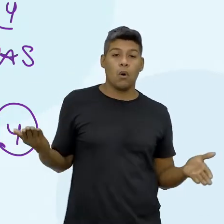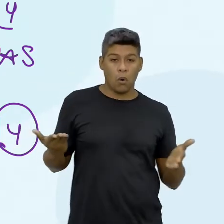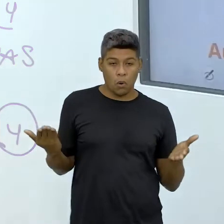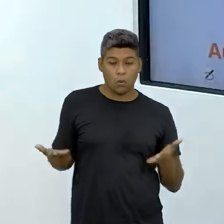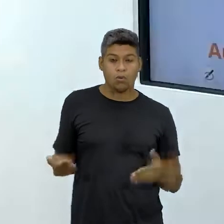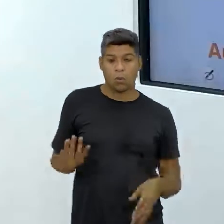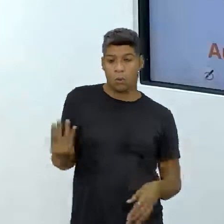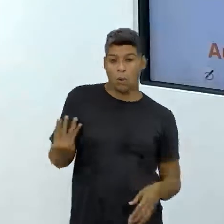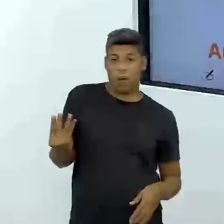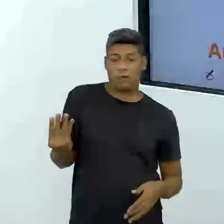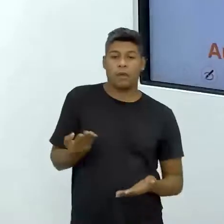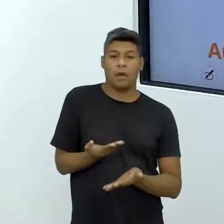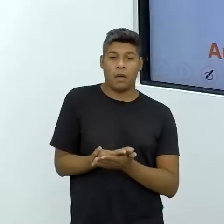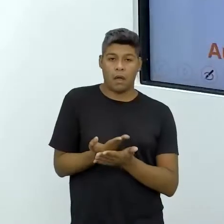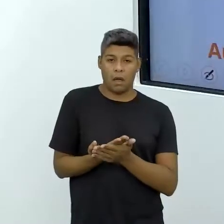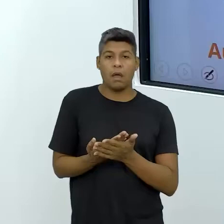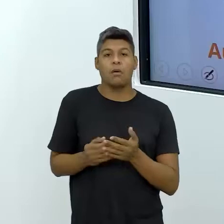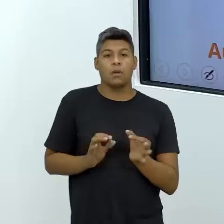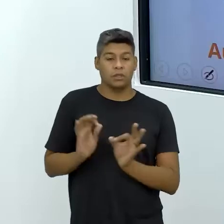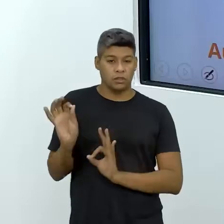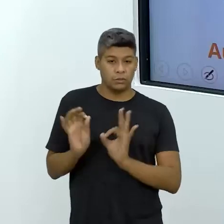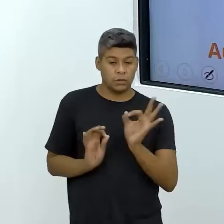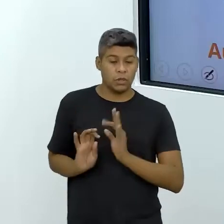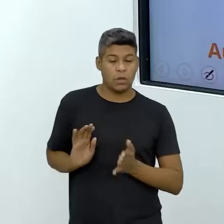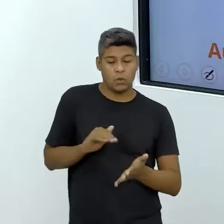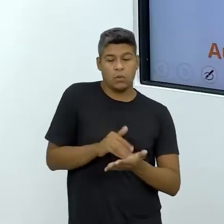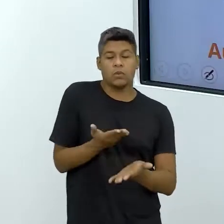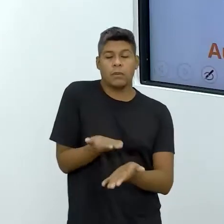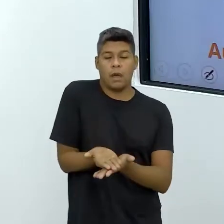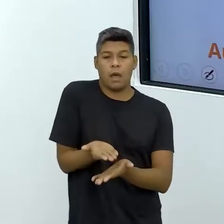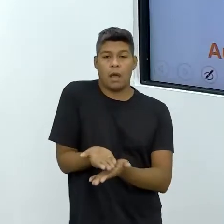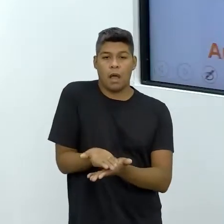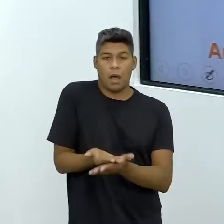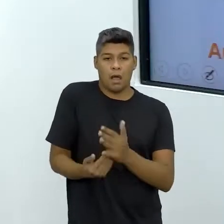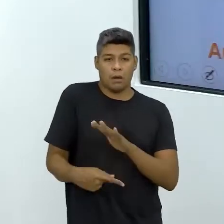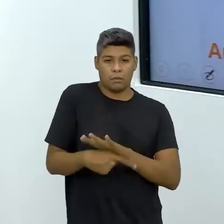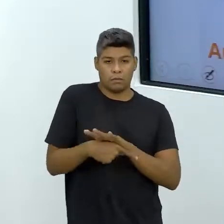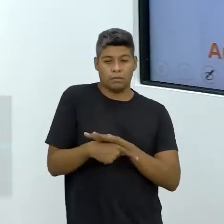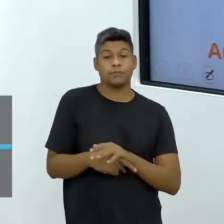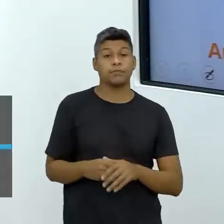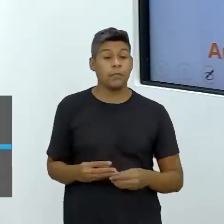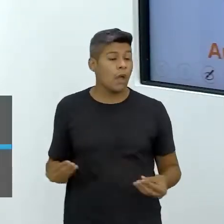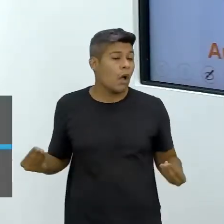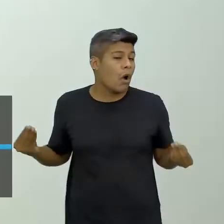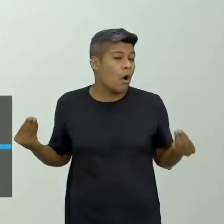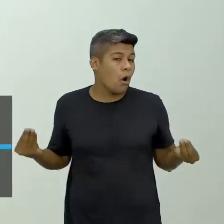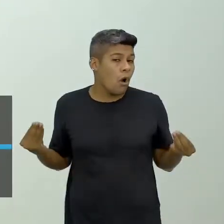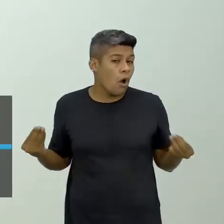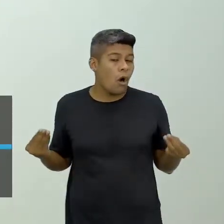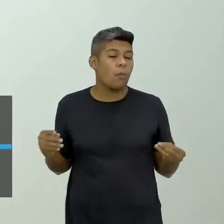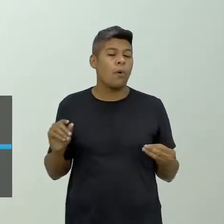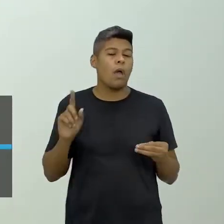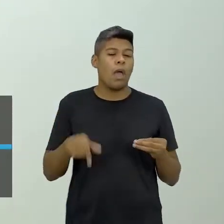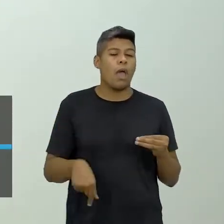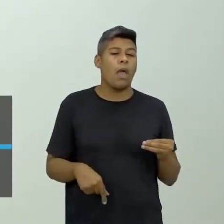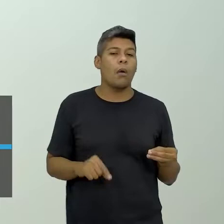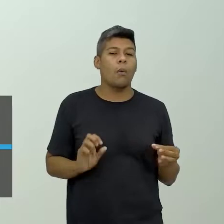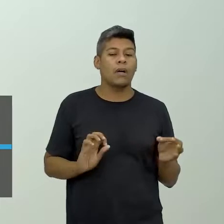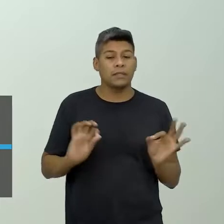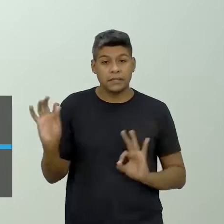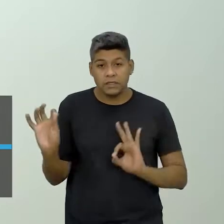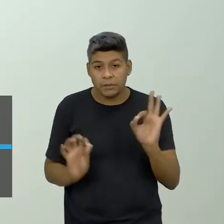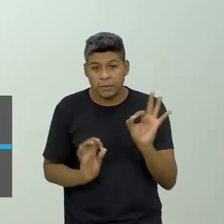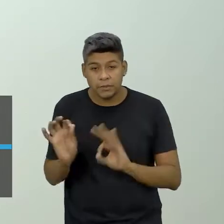quarta aula da sistematização, a última aula da sistematização. E como é uma sistematização, eu vou